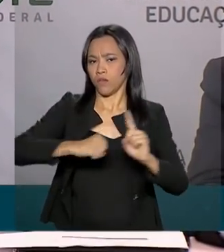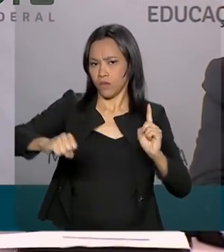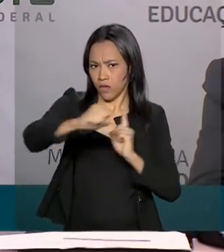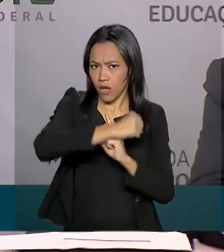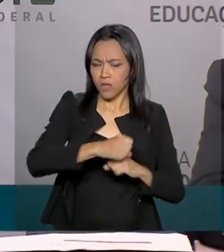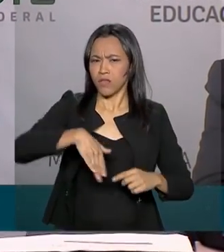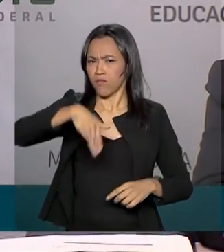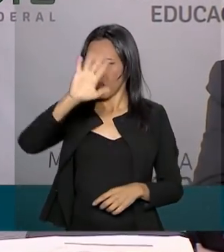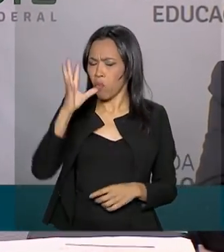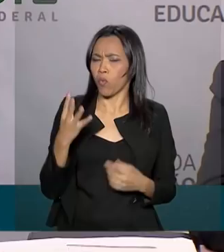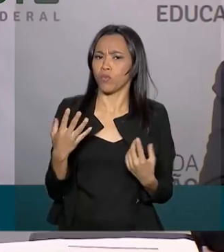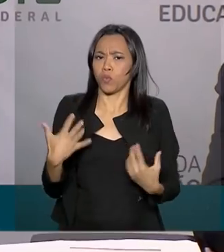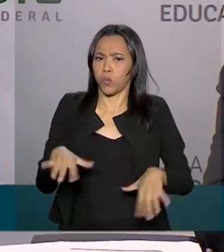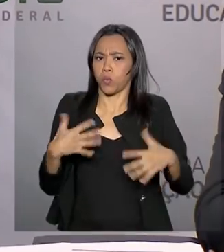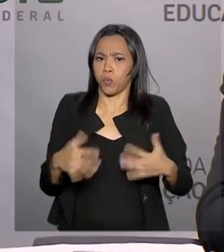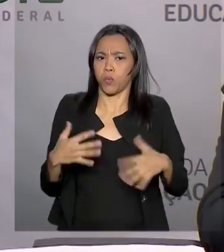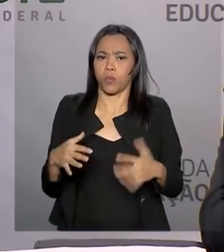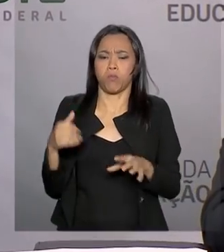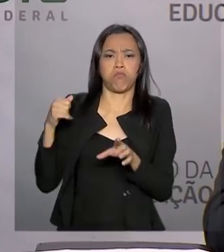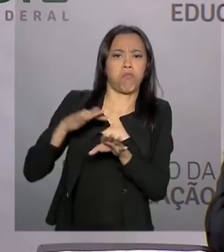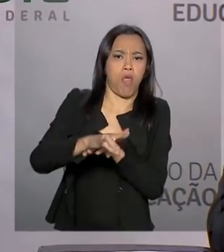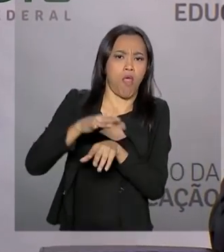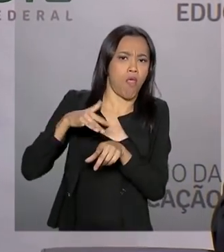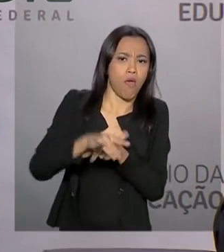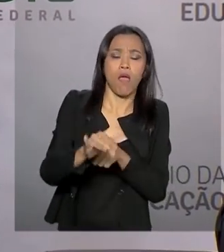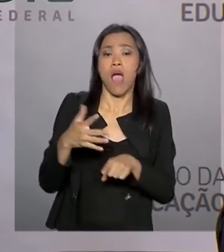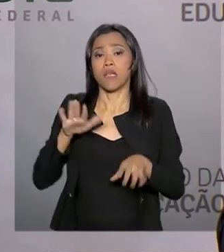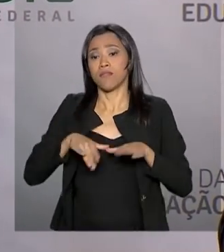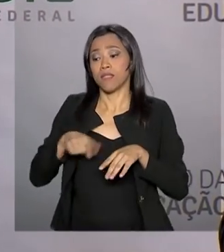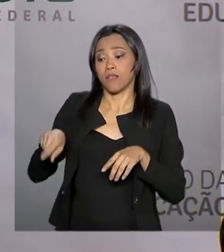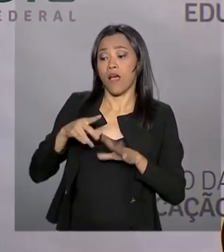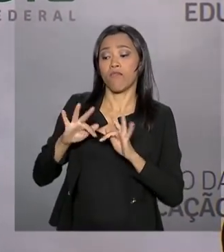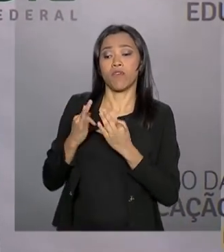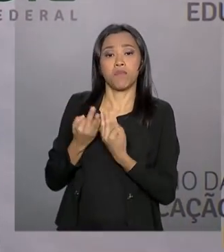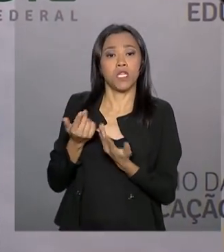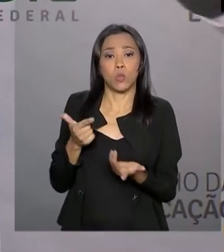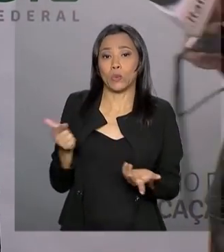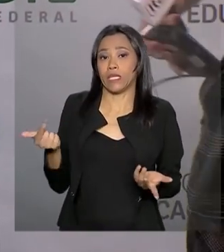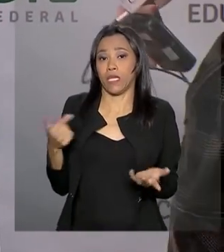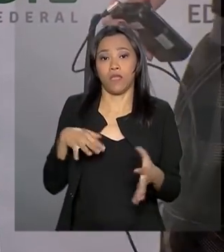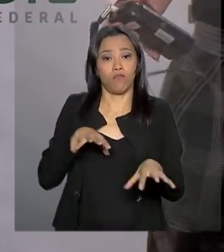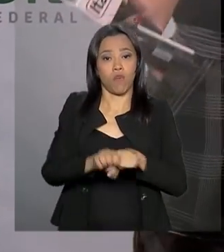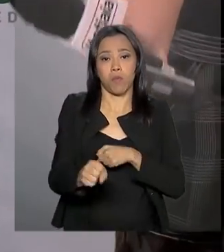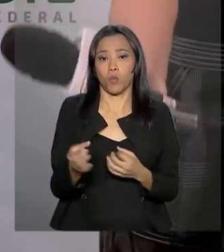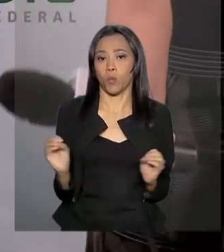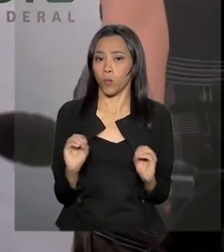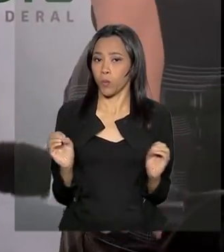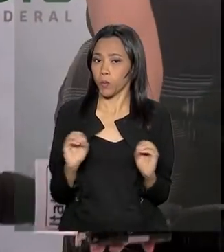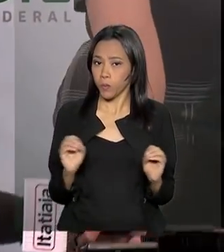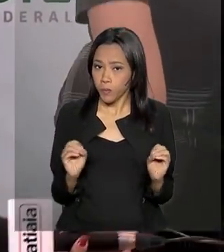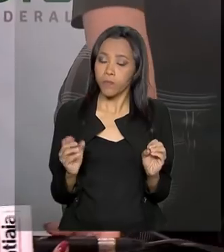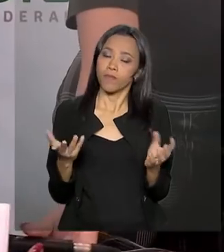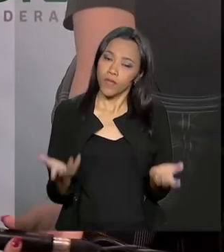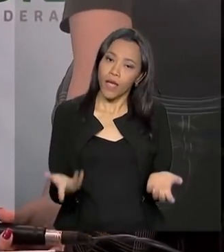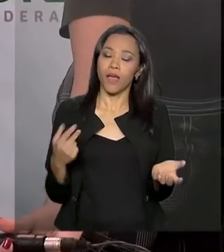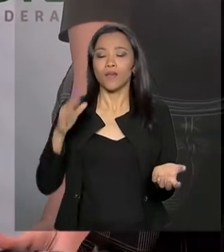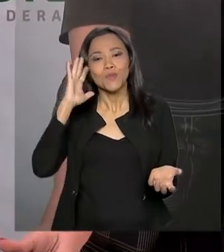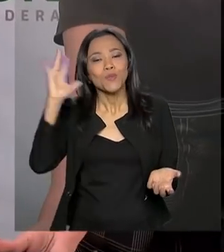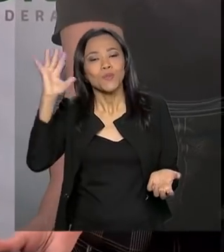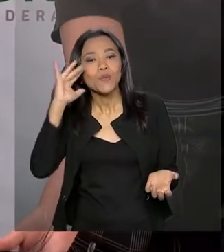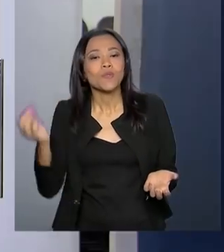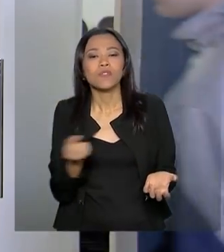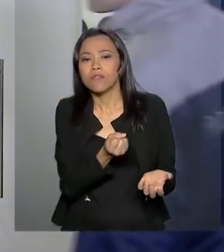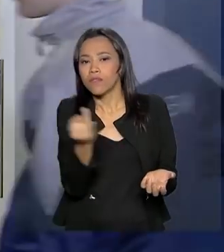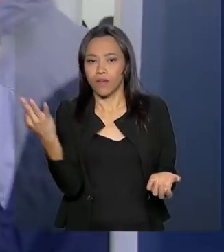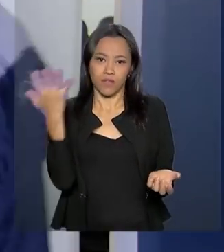concorrendo nesse processo. Muitos deles, a família, não tem nem educação superior. Então, ali, a gente está mexendo com o sonho de muitas pessoas.